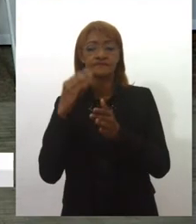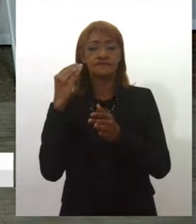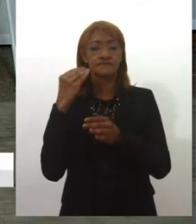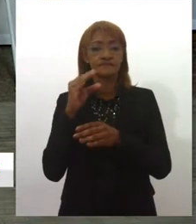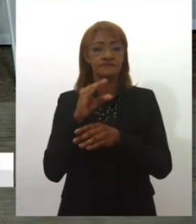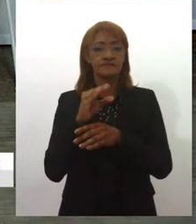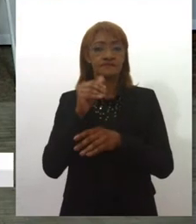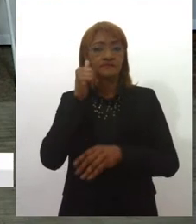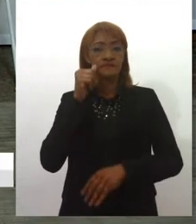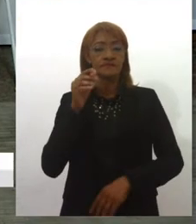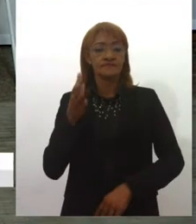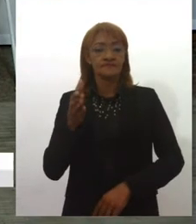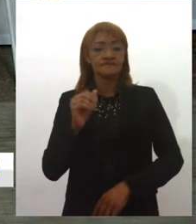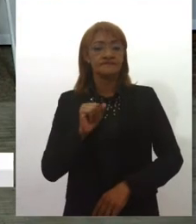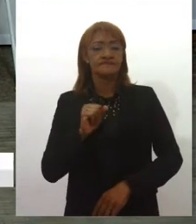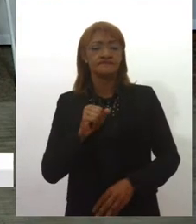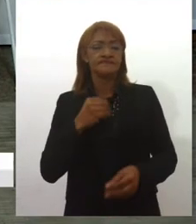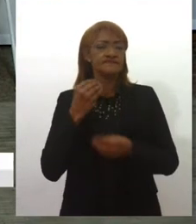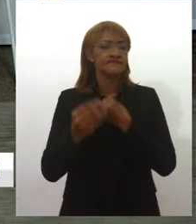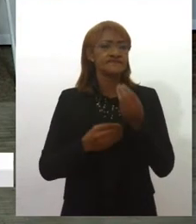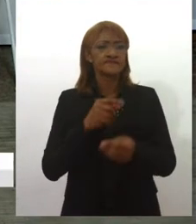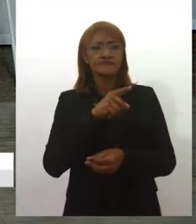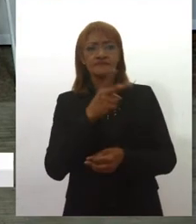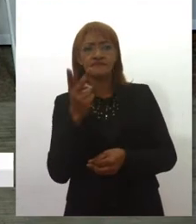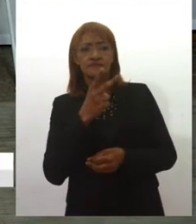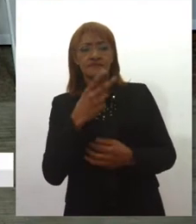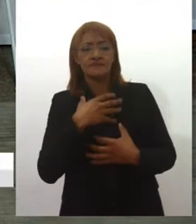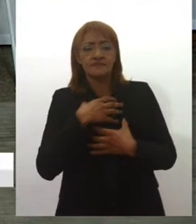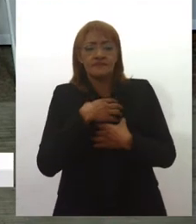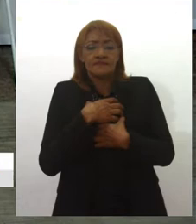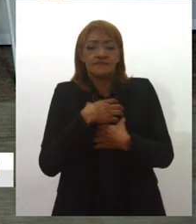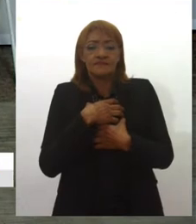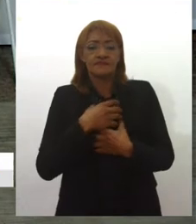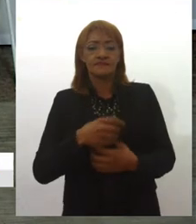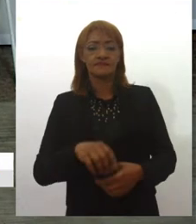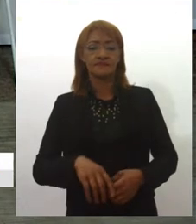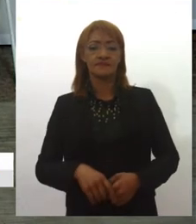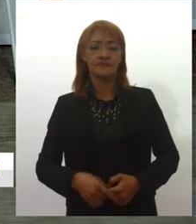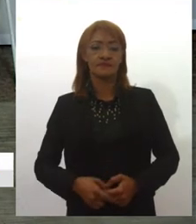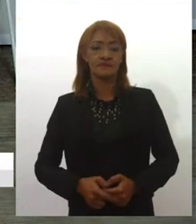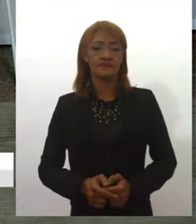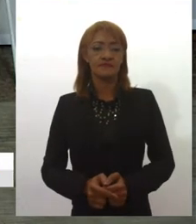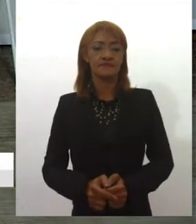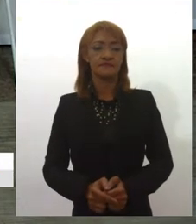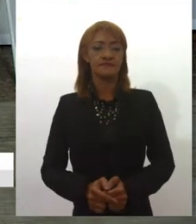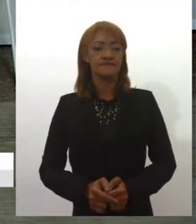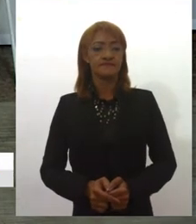mulheres, que como é que vocês se sentem aí dentro dessa estatística, Gabriele?